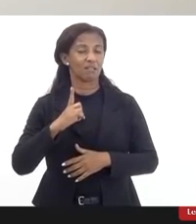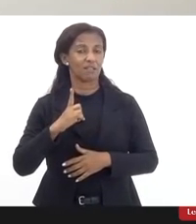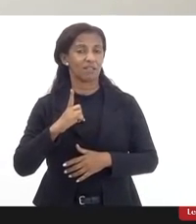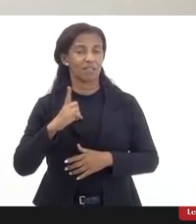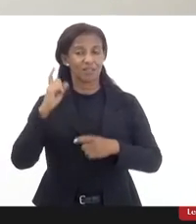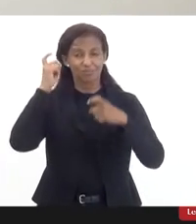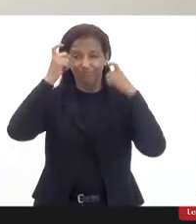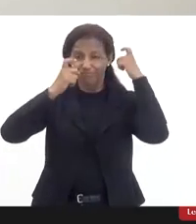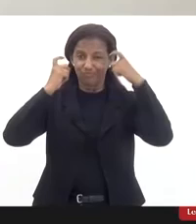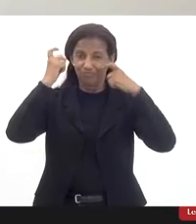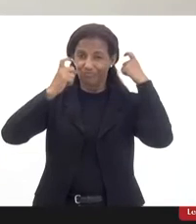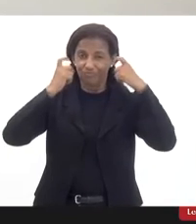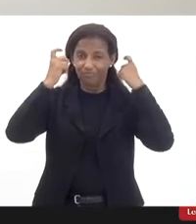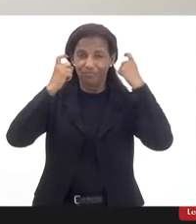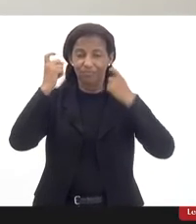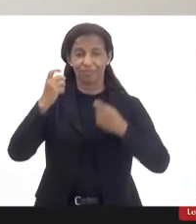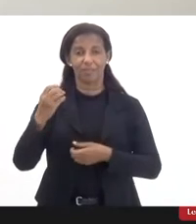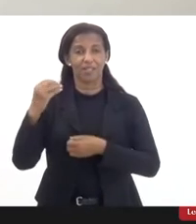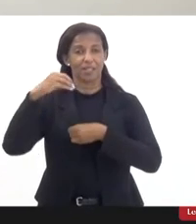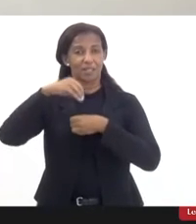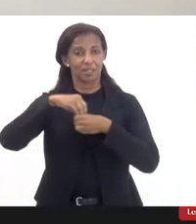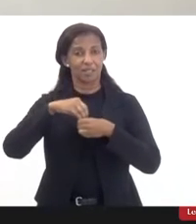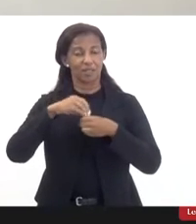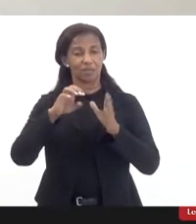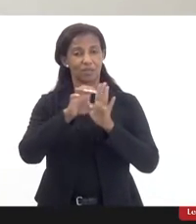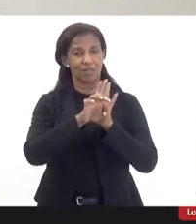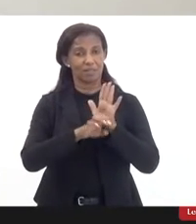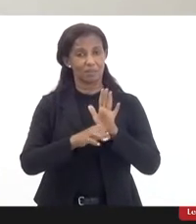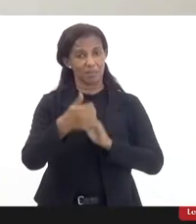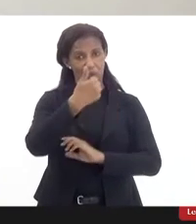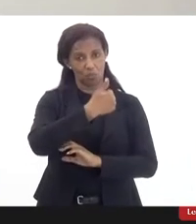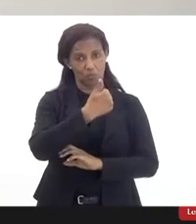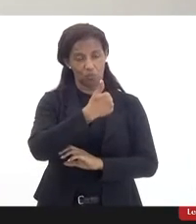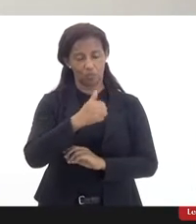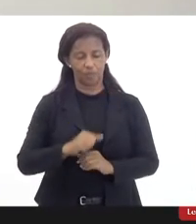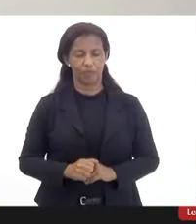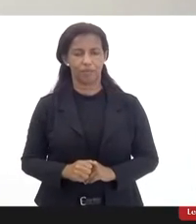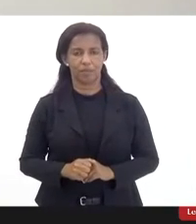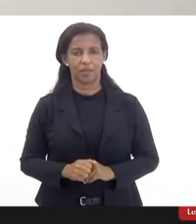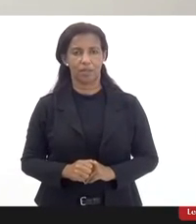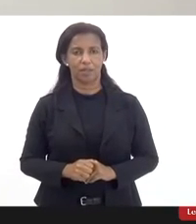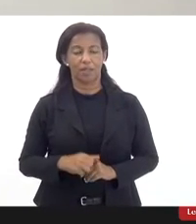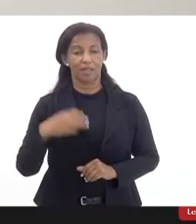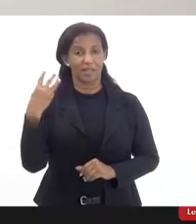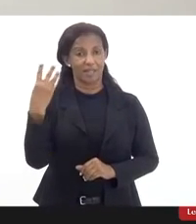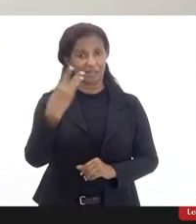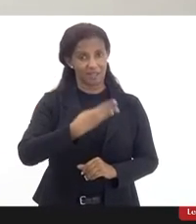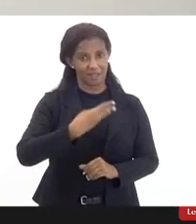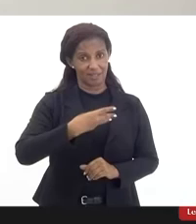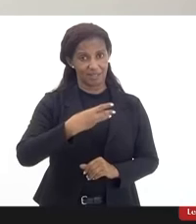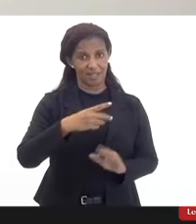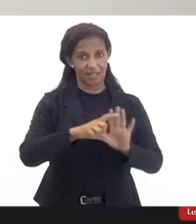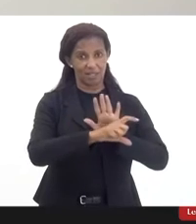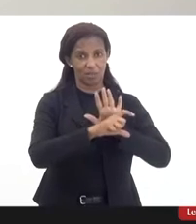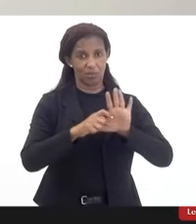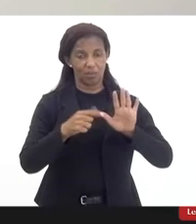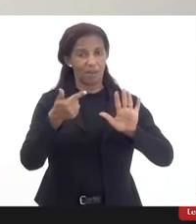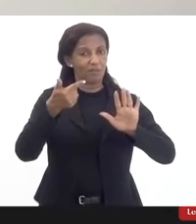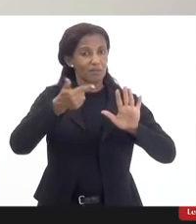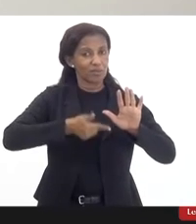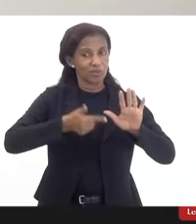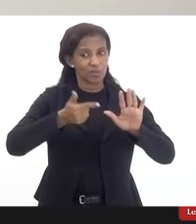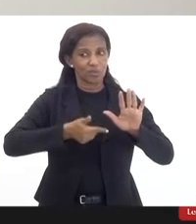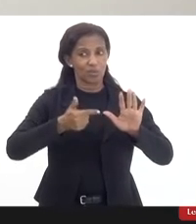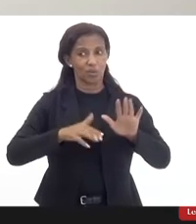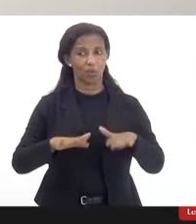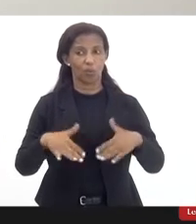preocupa dentro dessa emenda modificativa número um e a emenda modificativa número três o parágrafo segundo dela